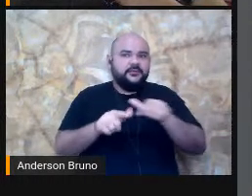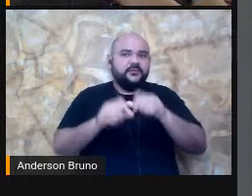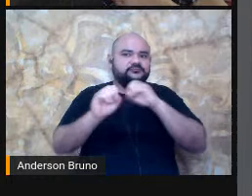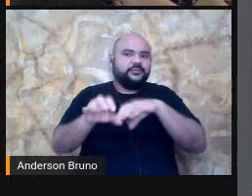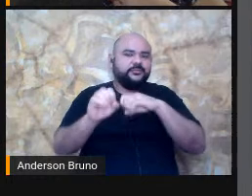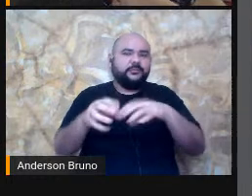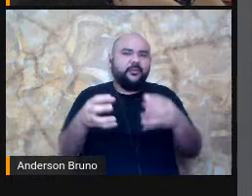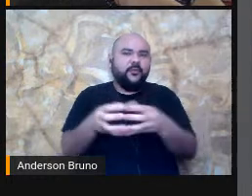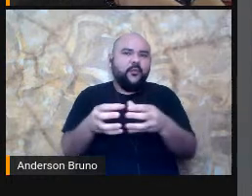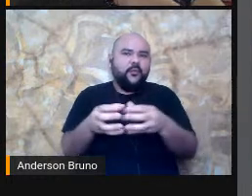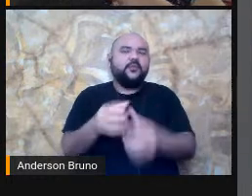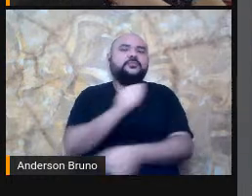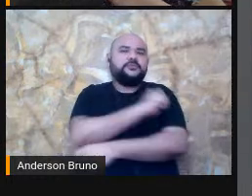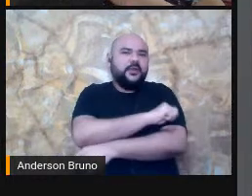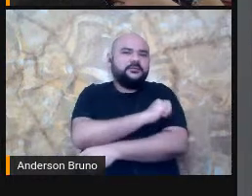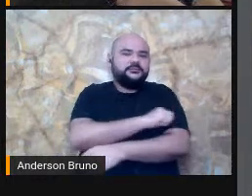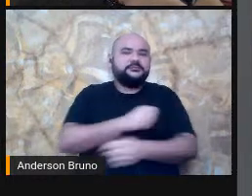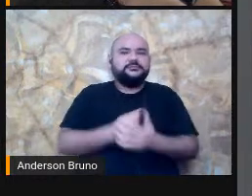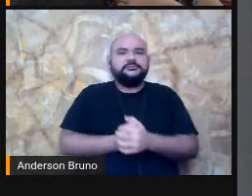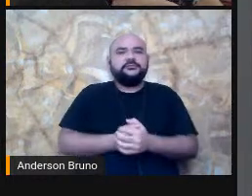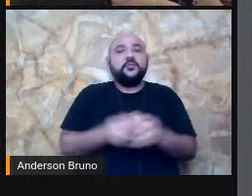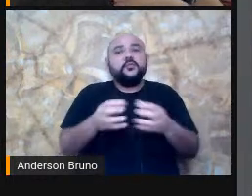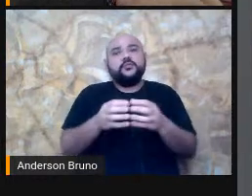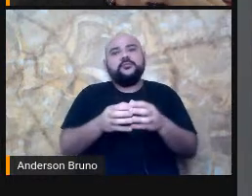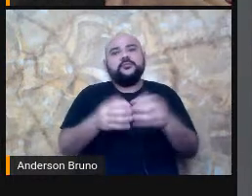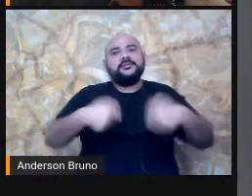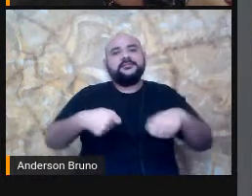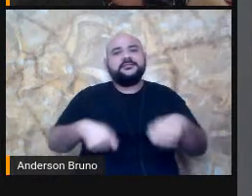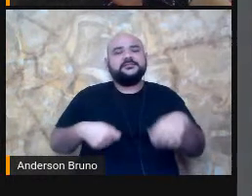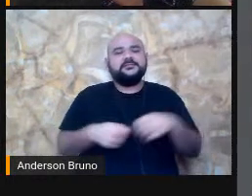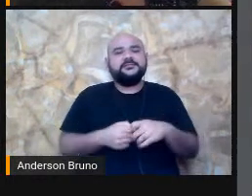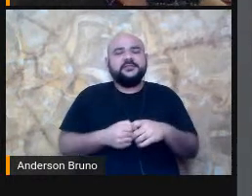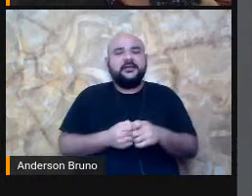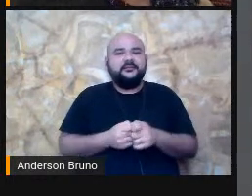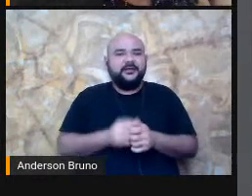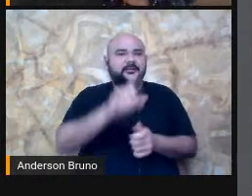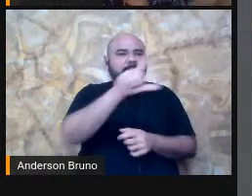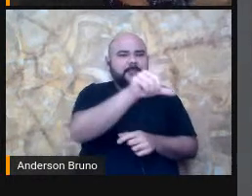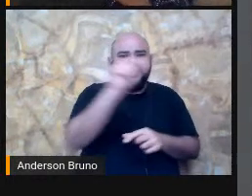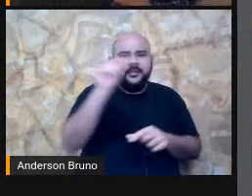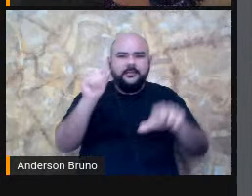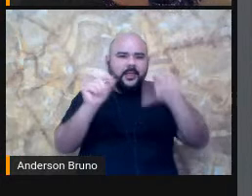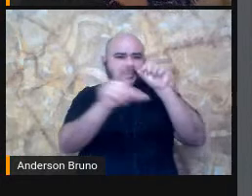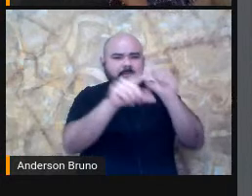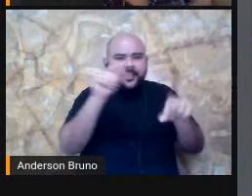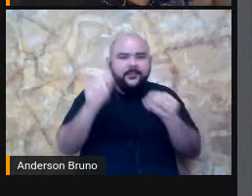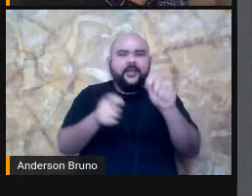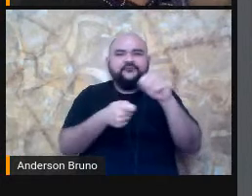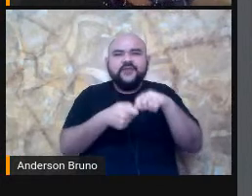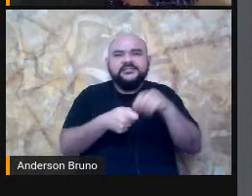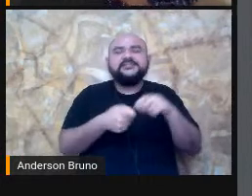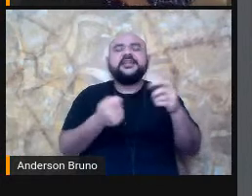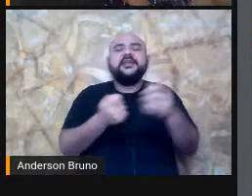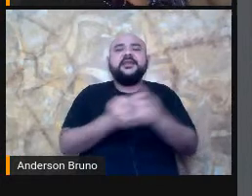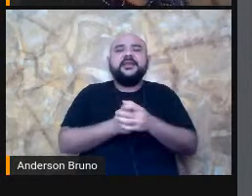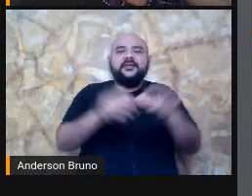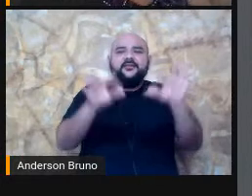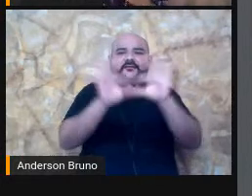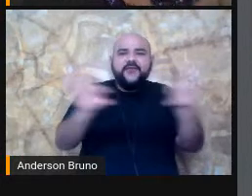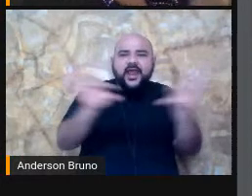Ele tinha Né? Que formar As frases E substituir Por exemplo O verbo Ou o